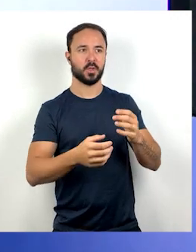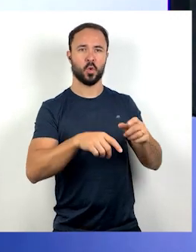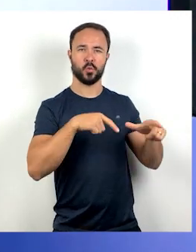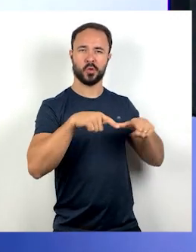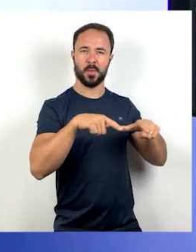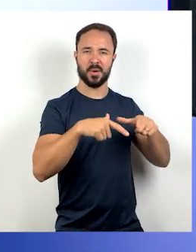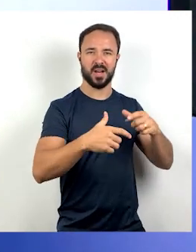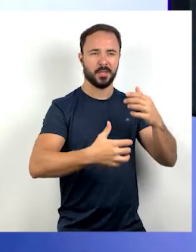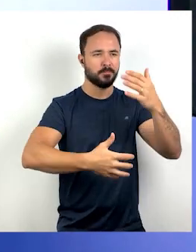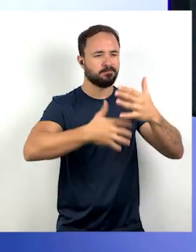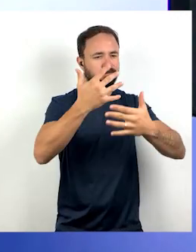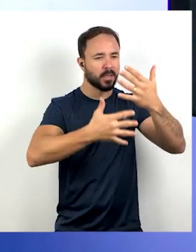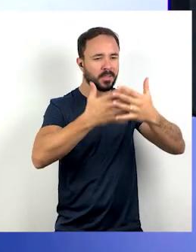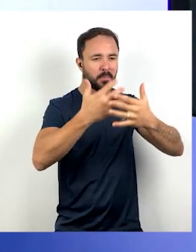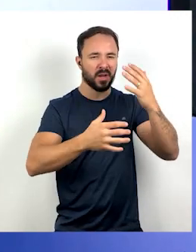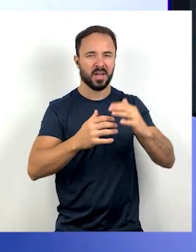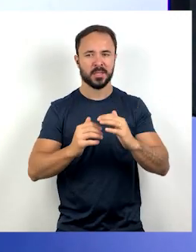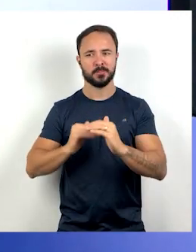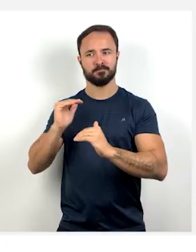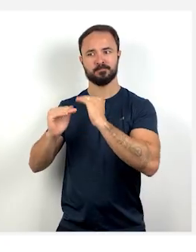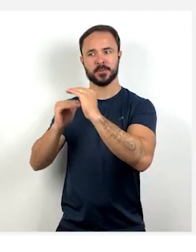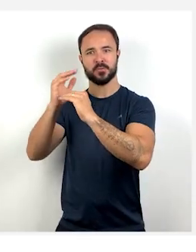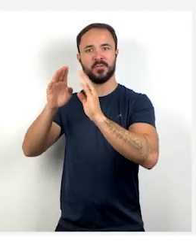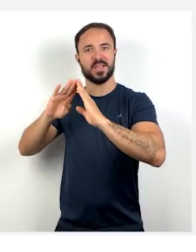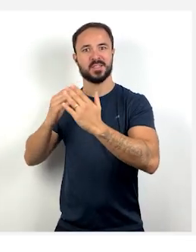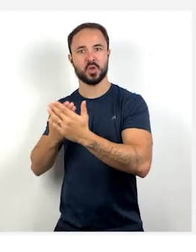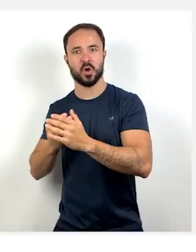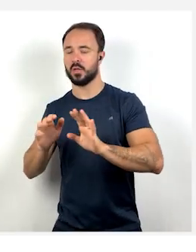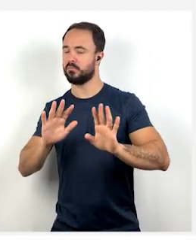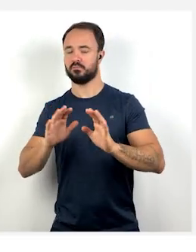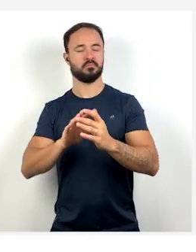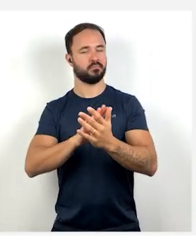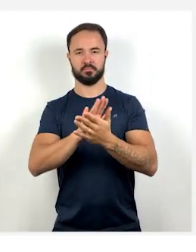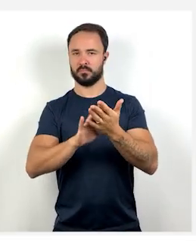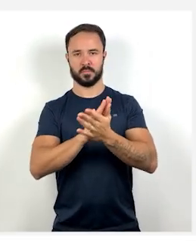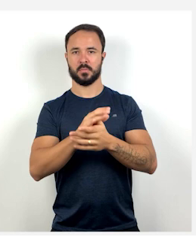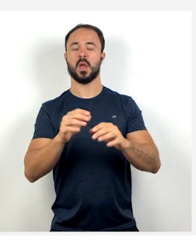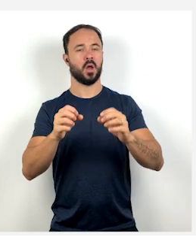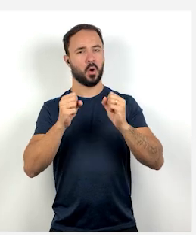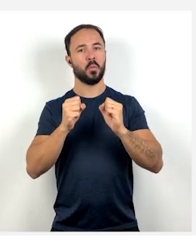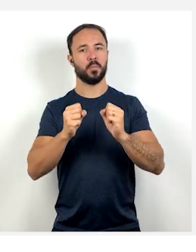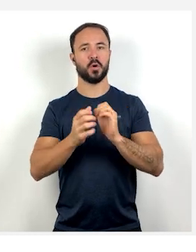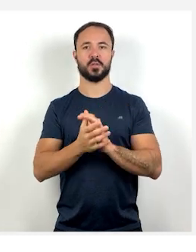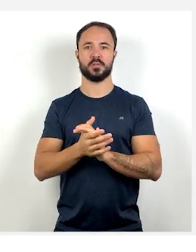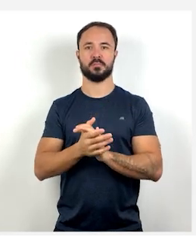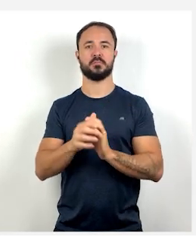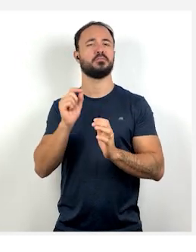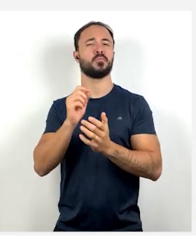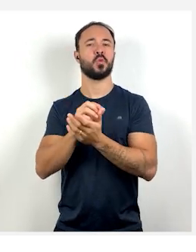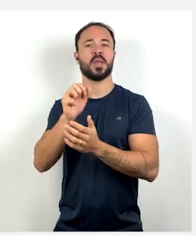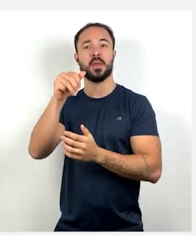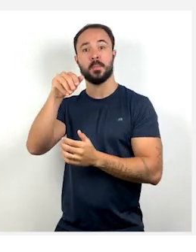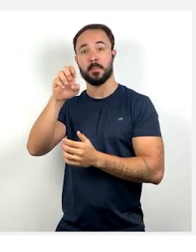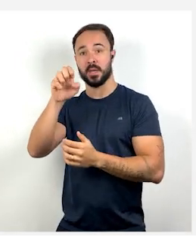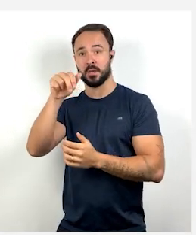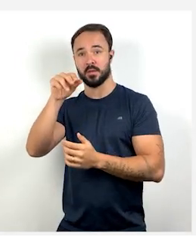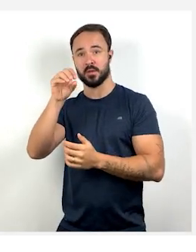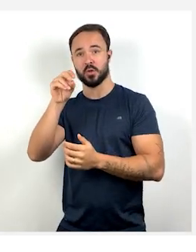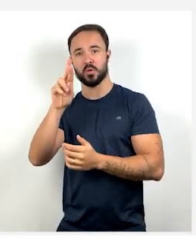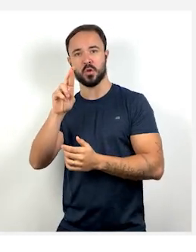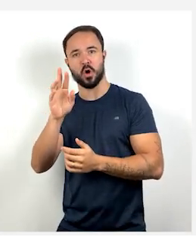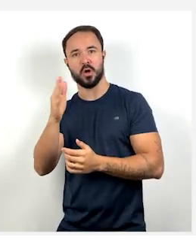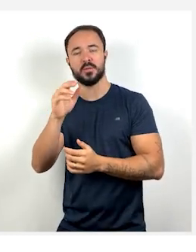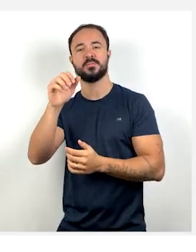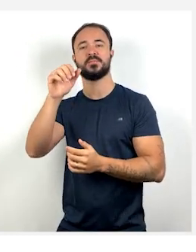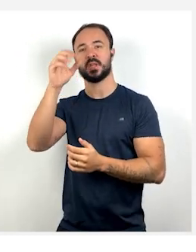escolar dele, tá bom? o que a gente vai chamar de menor aprendiz. Aqui em Imperatriz, nós temos várias empresas que possuem esse